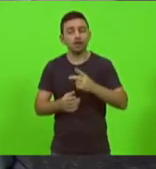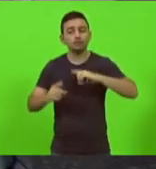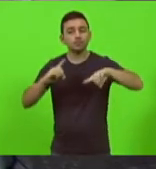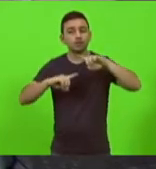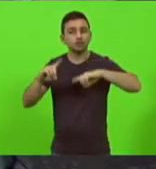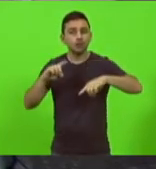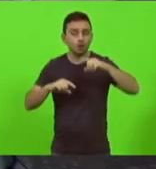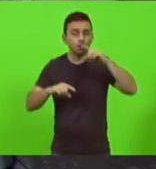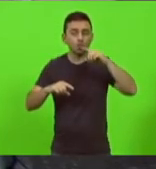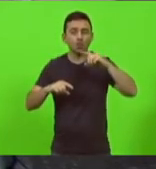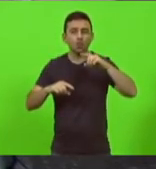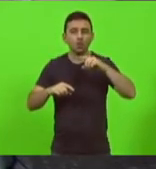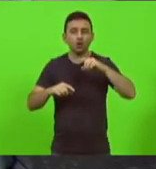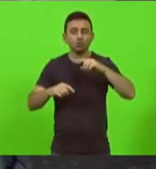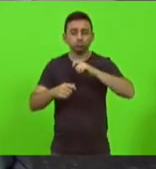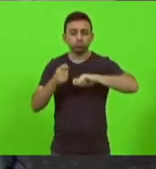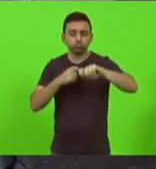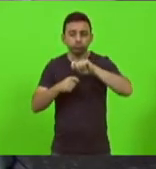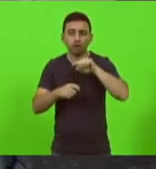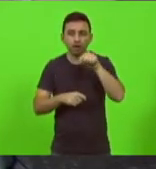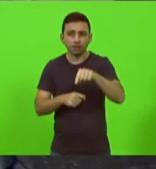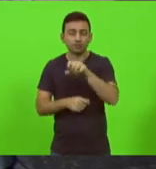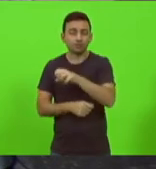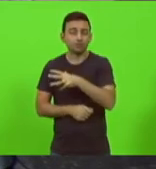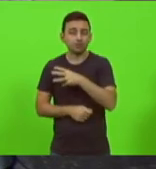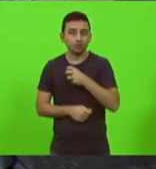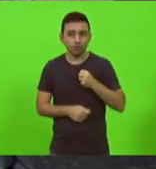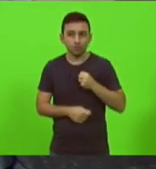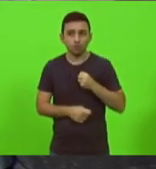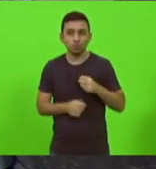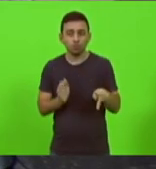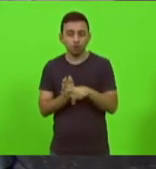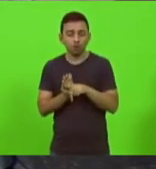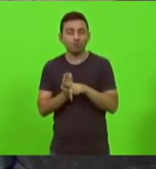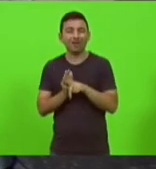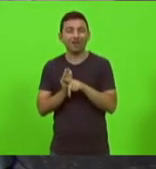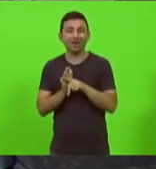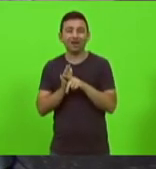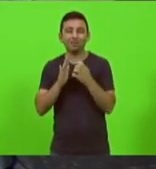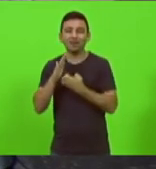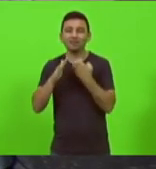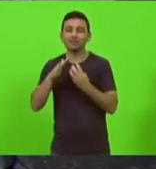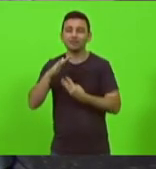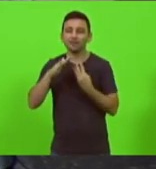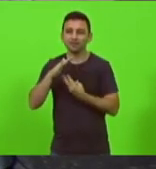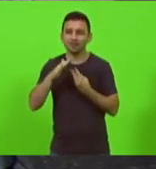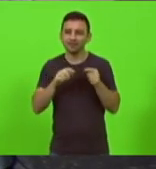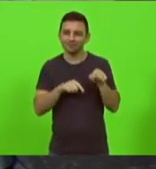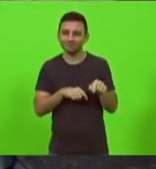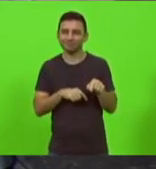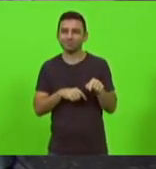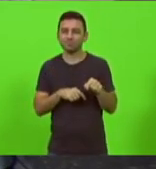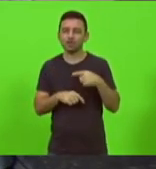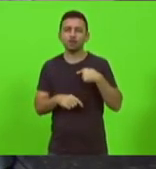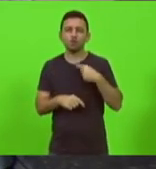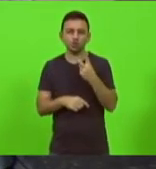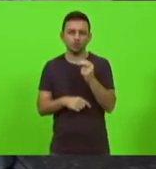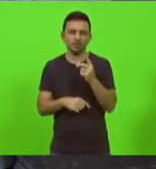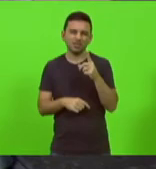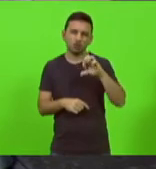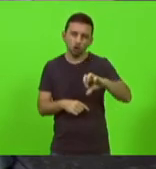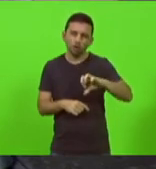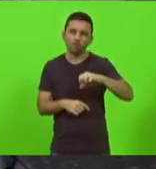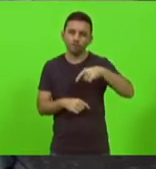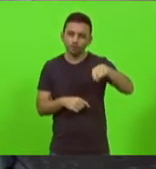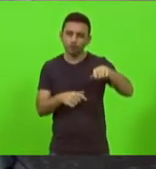SAMU em Santa Catarina com relação a empresa terceirizada em 2019 eu estive aqui no Saco dos Limões